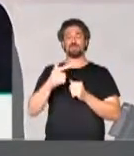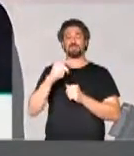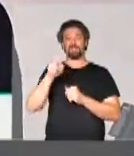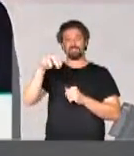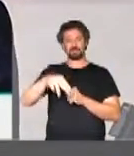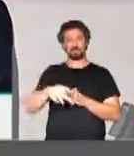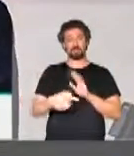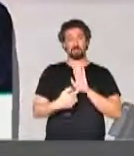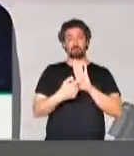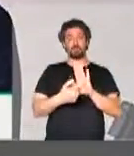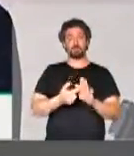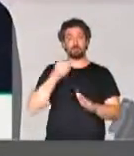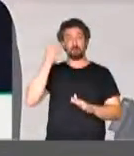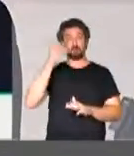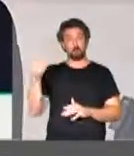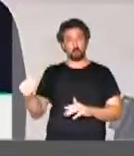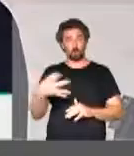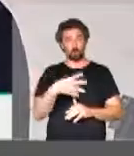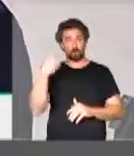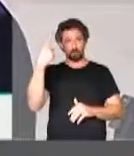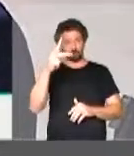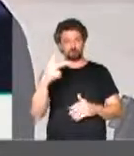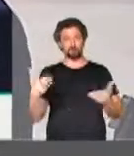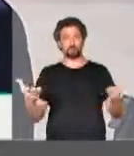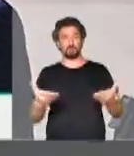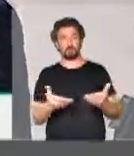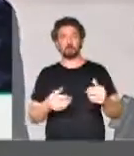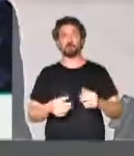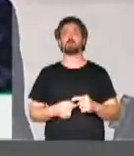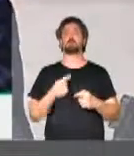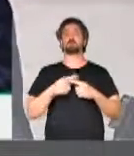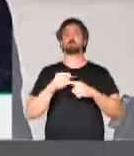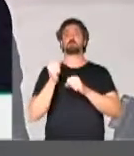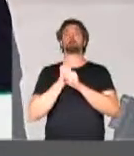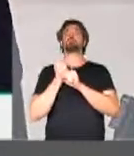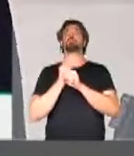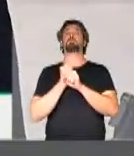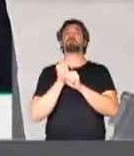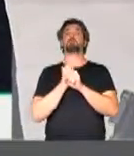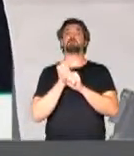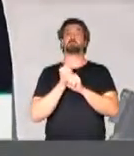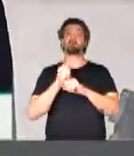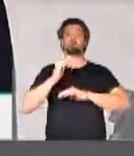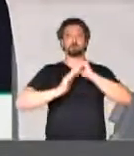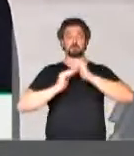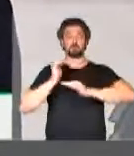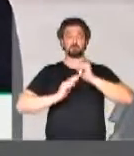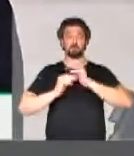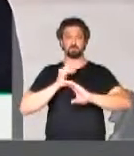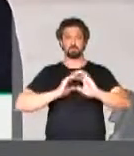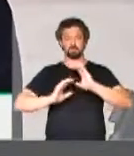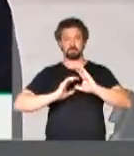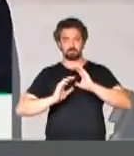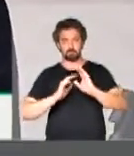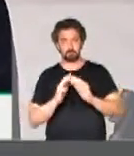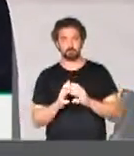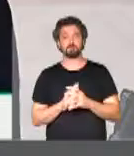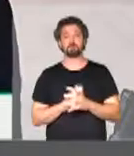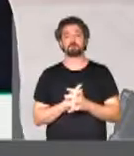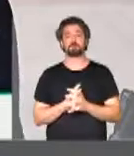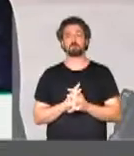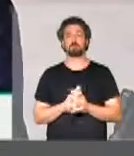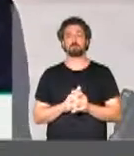falar de uma experiência nova que você está vivenciando depois de muitos anos como profissional de comunicação,